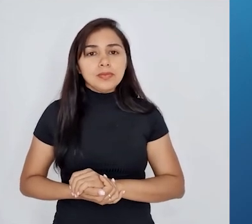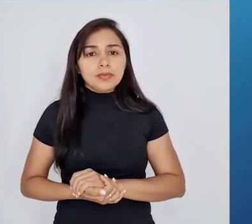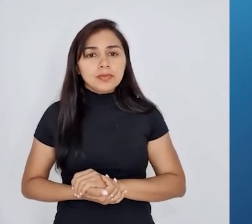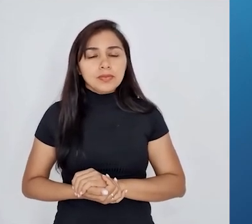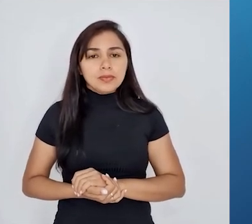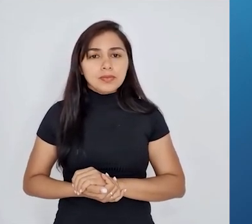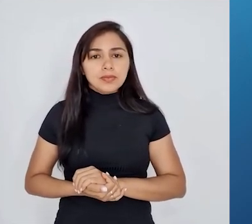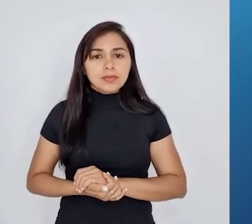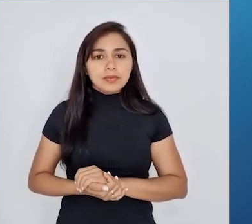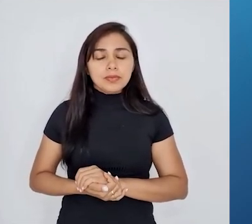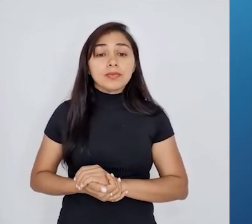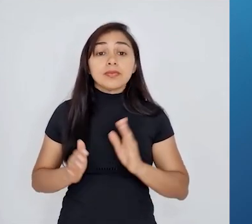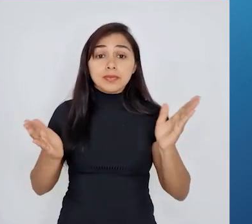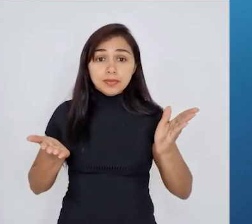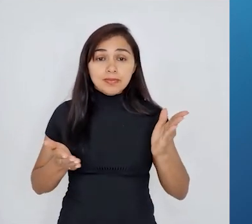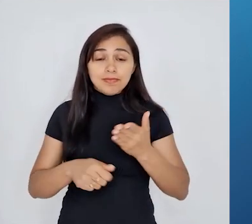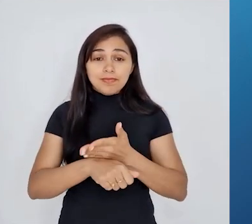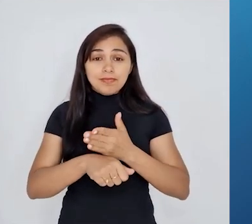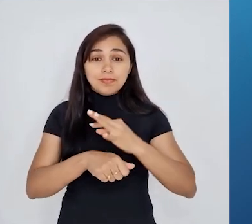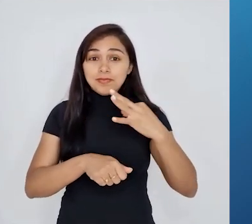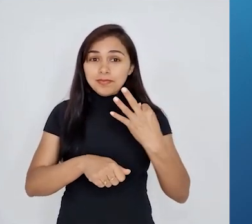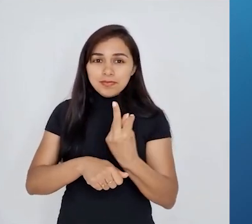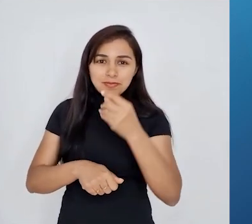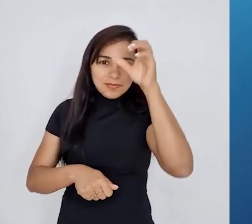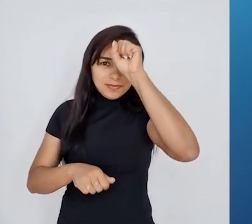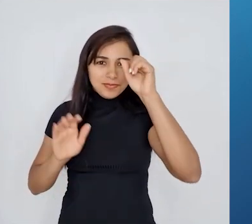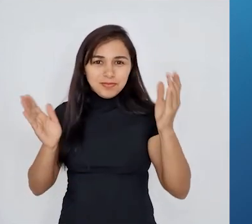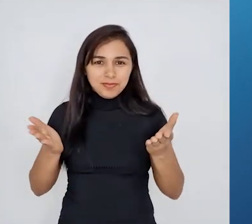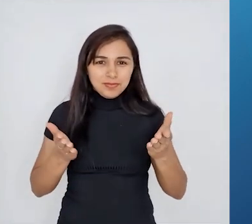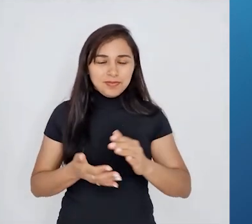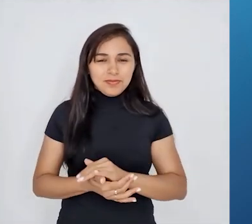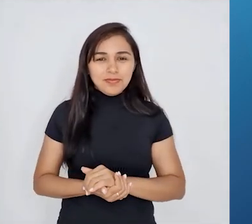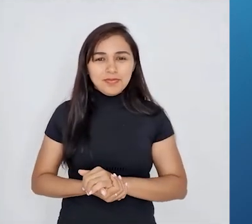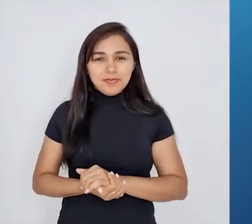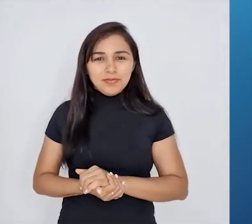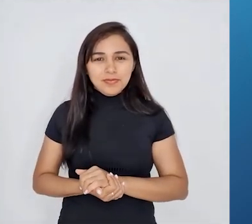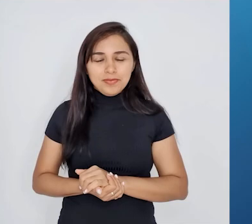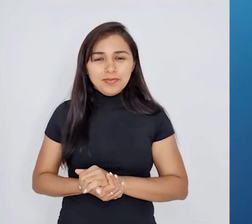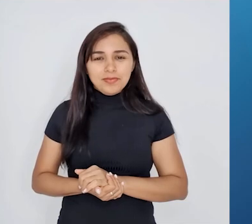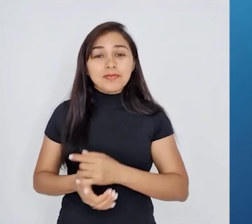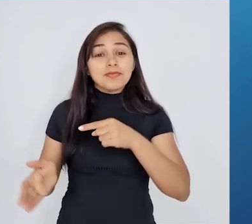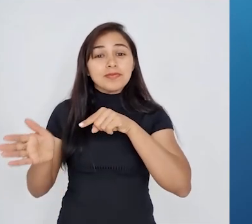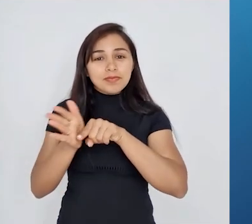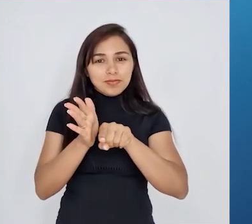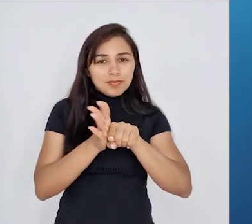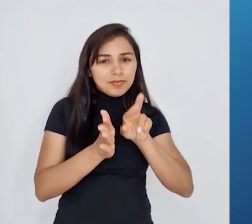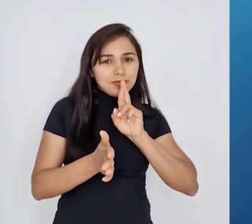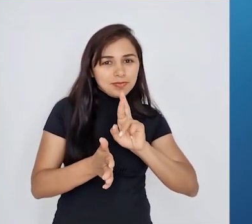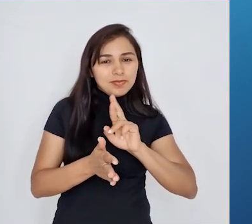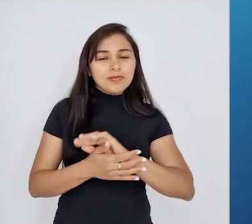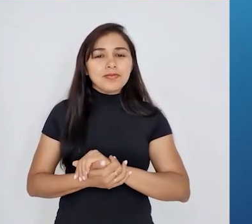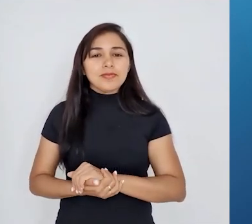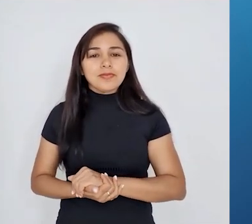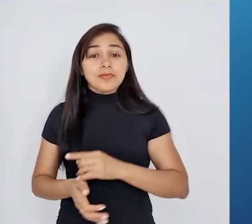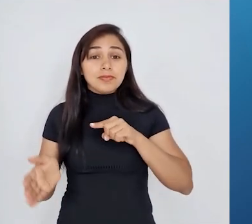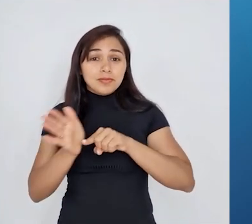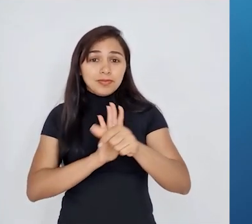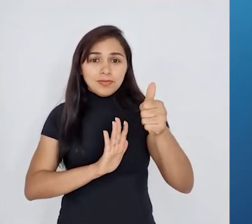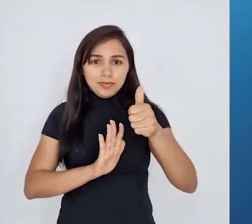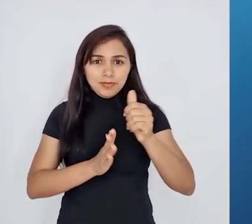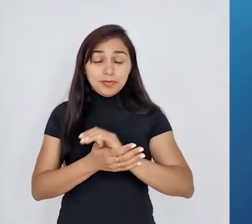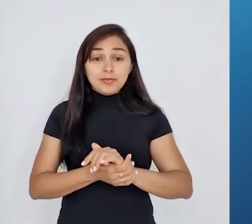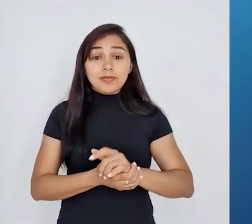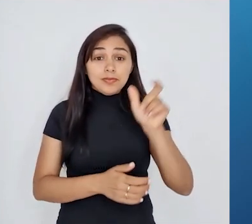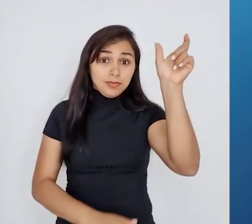Agora, vamos colocar em prática aquilo que a gente aprendeu na nossa aula de hoje? Então, vamos para a primeira questão. Lamarck